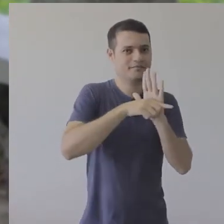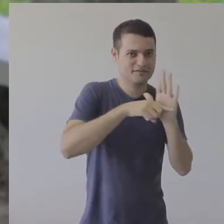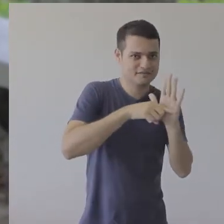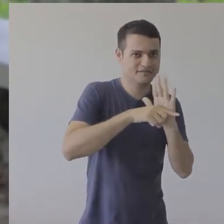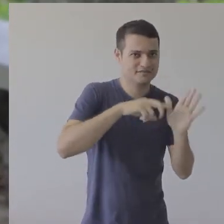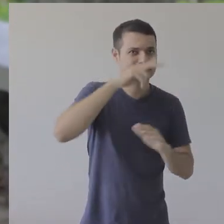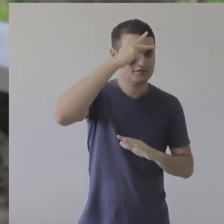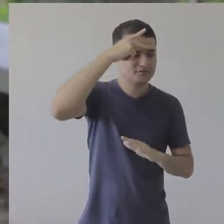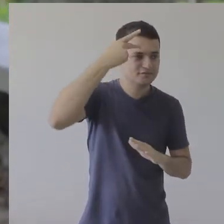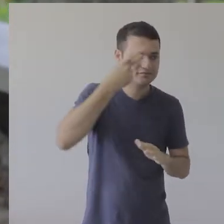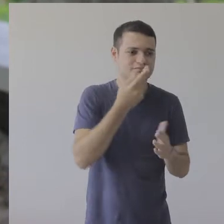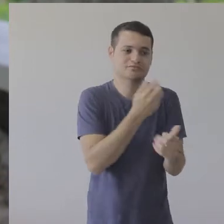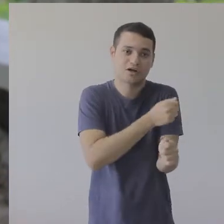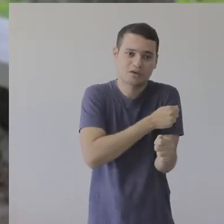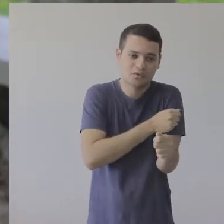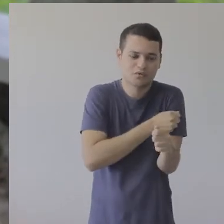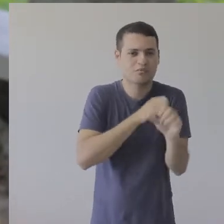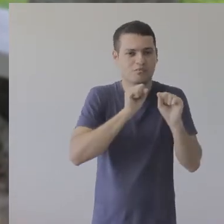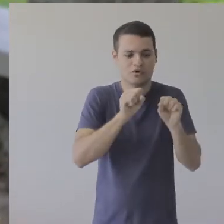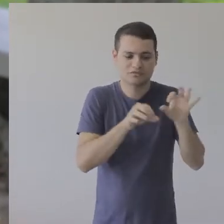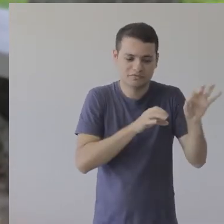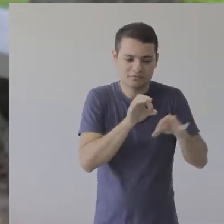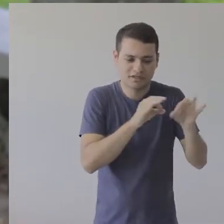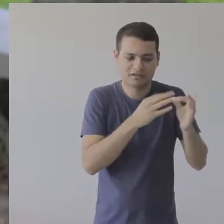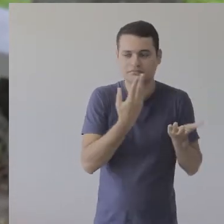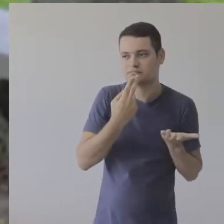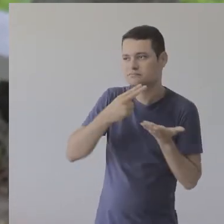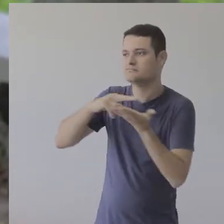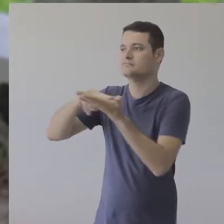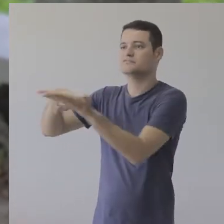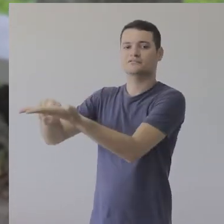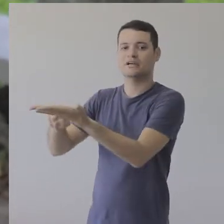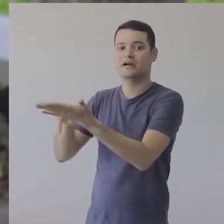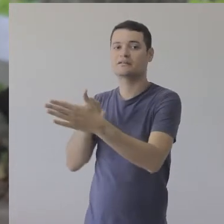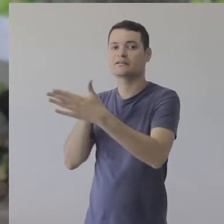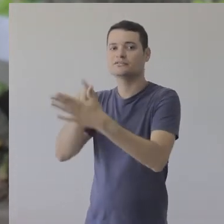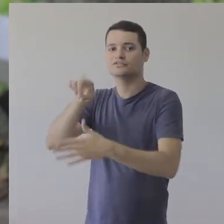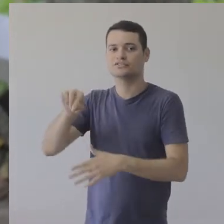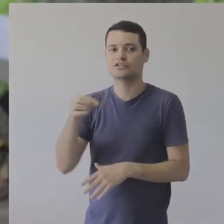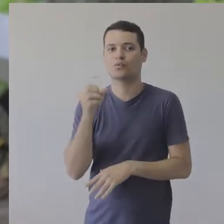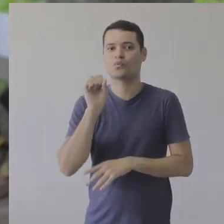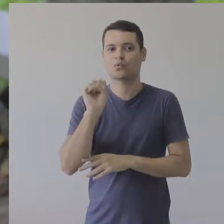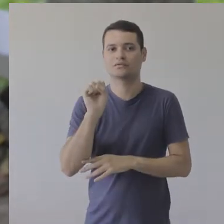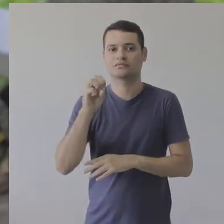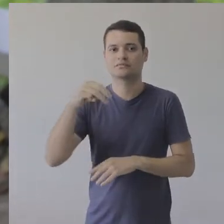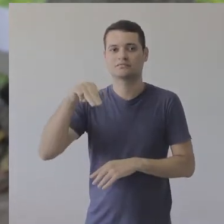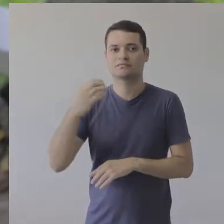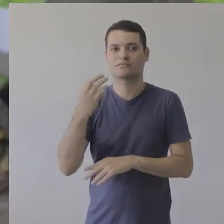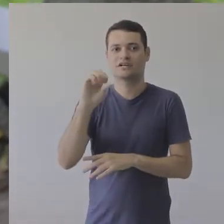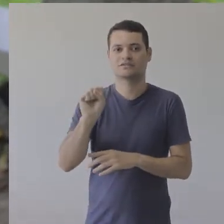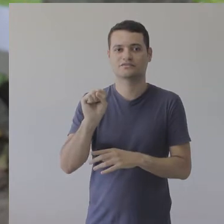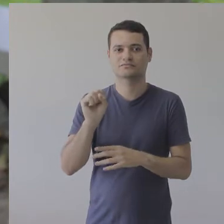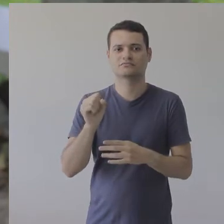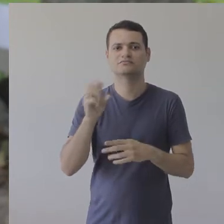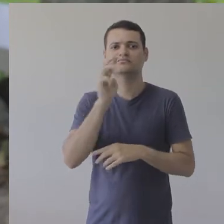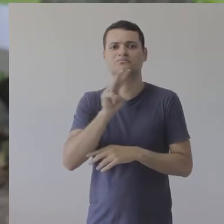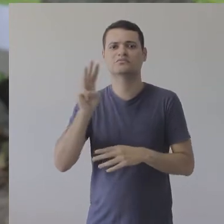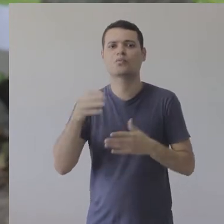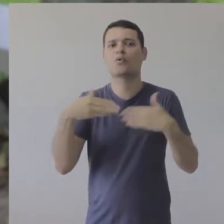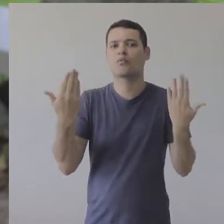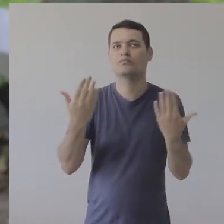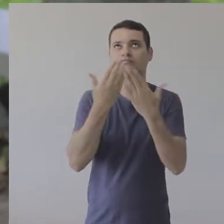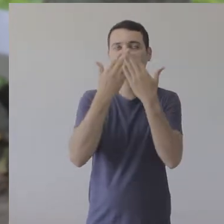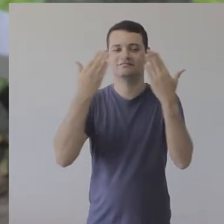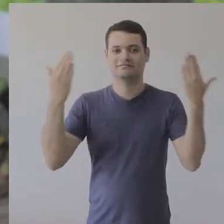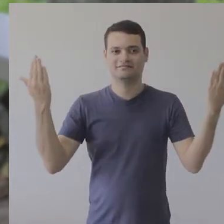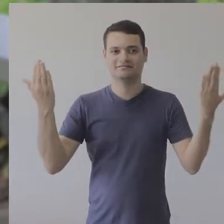estudantes podem enviar artigos, pôsteres e relatos até o dia 8 de março pelo site enps.com